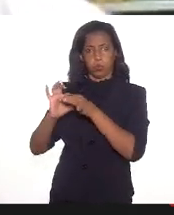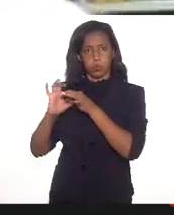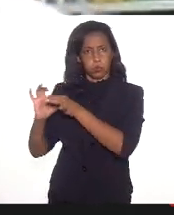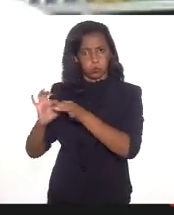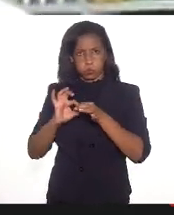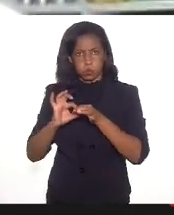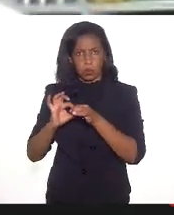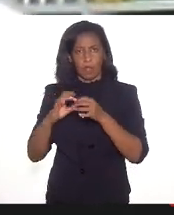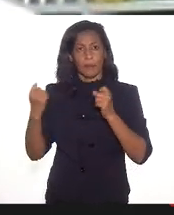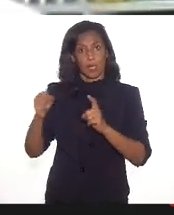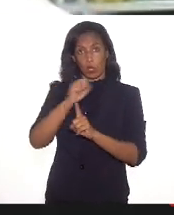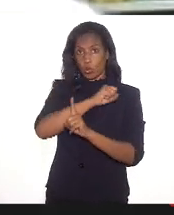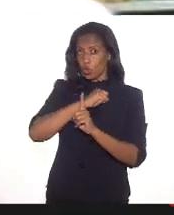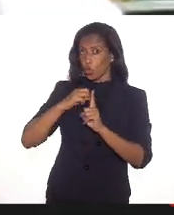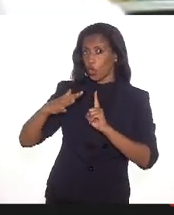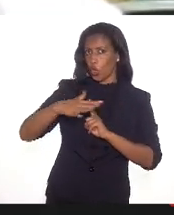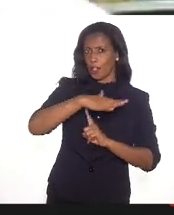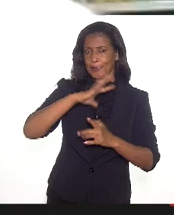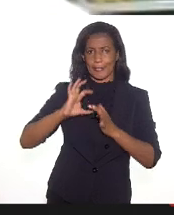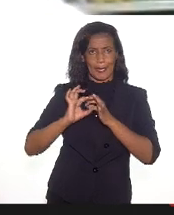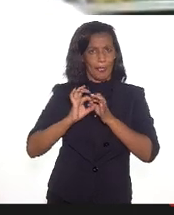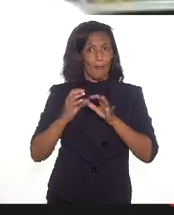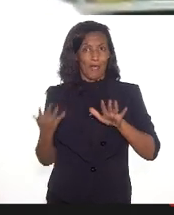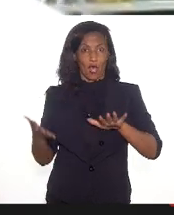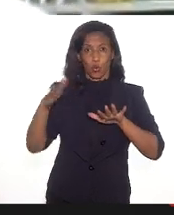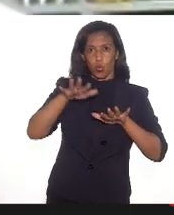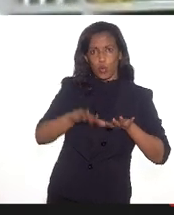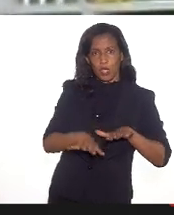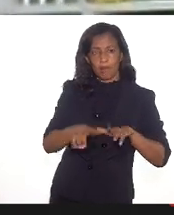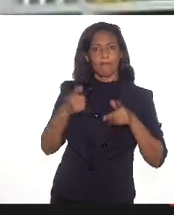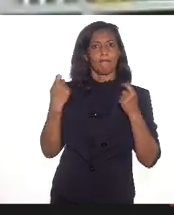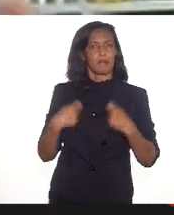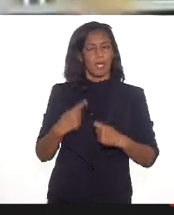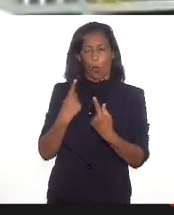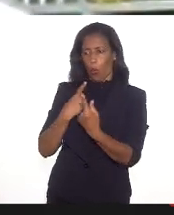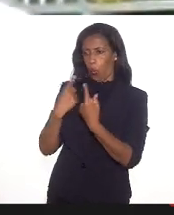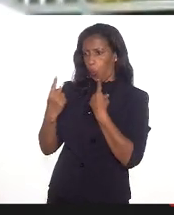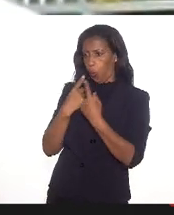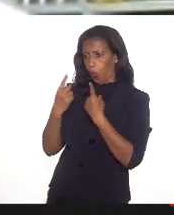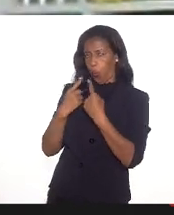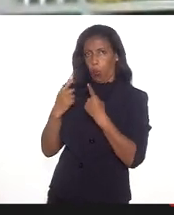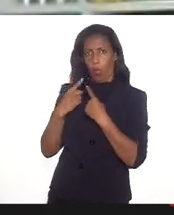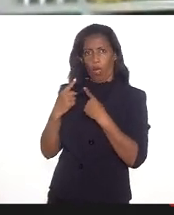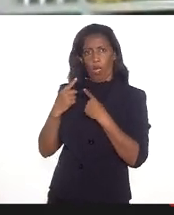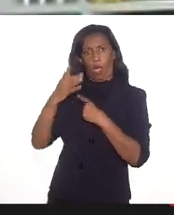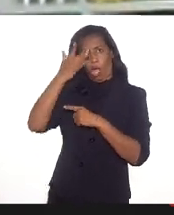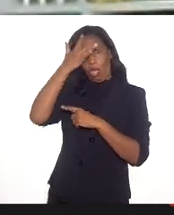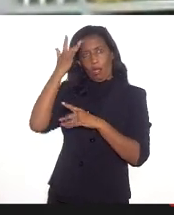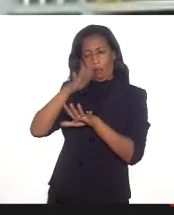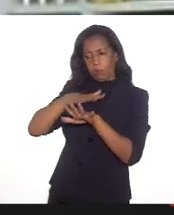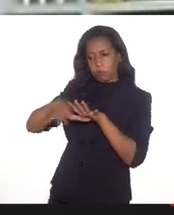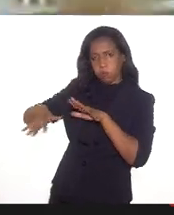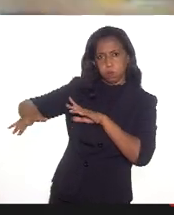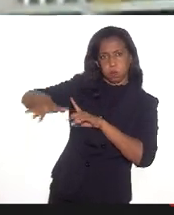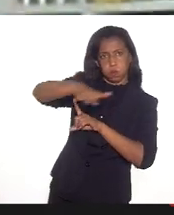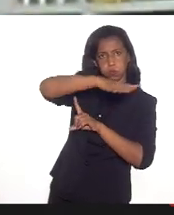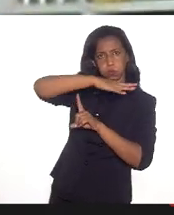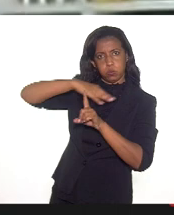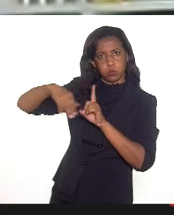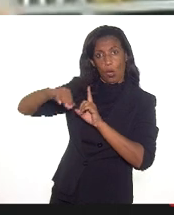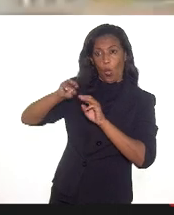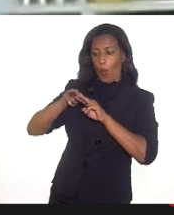socializar, a gente precisa incluir, a gente precisa dialogar com o entorno. Os museus não podem ser